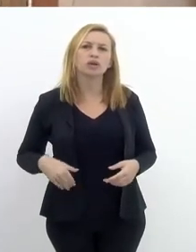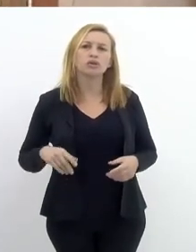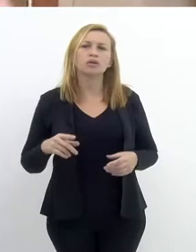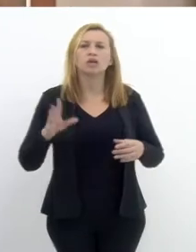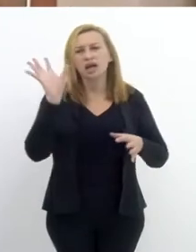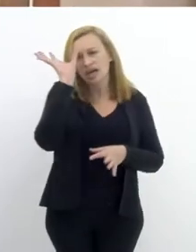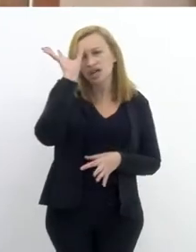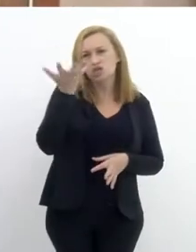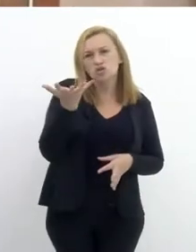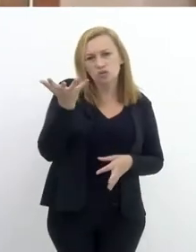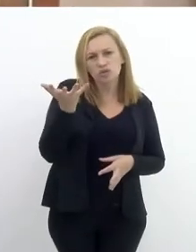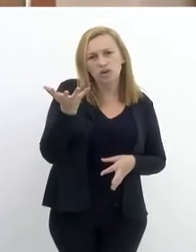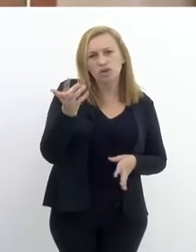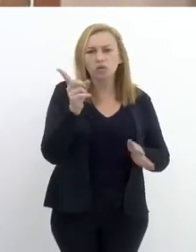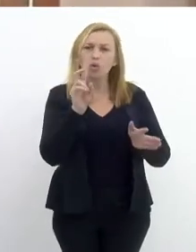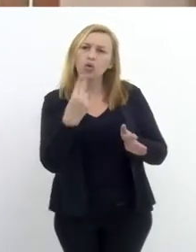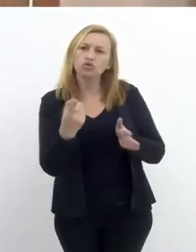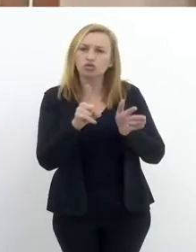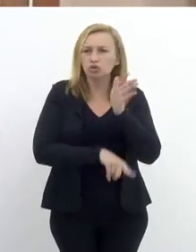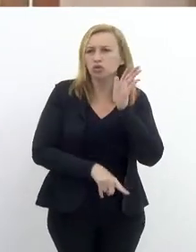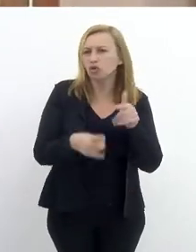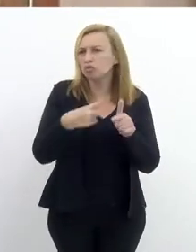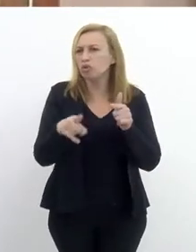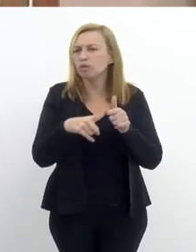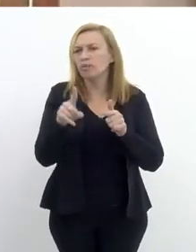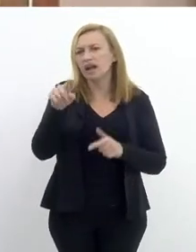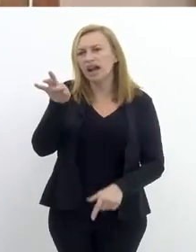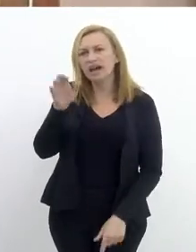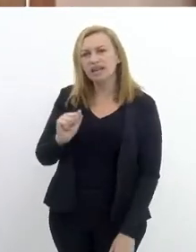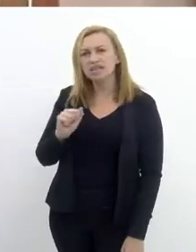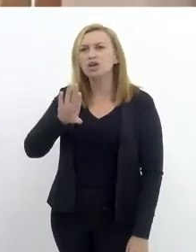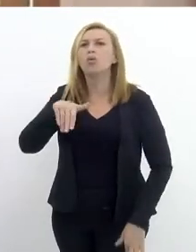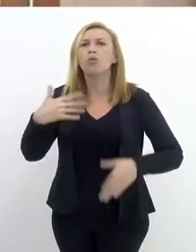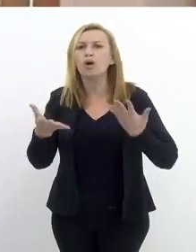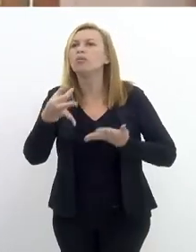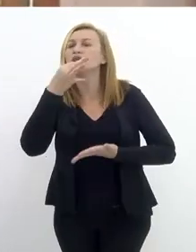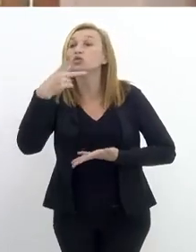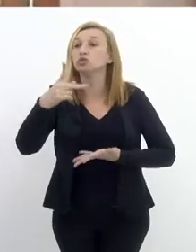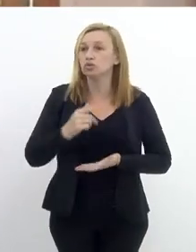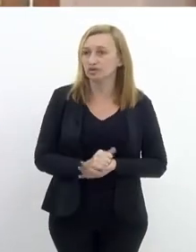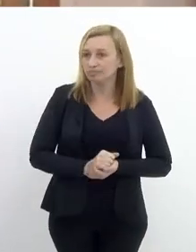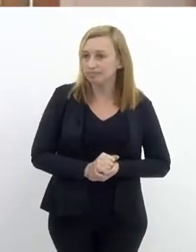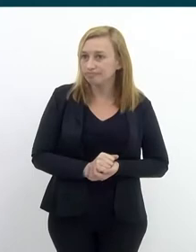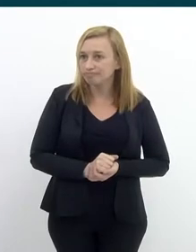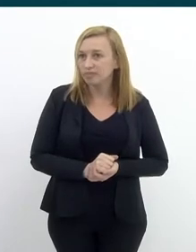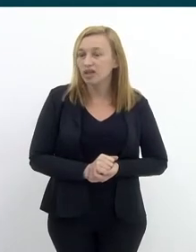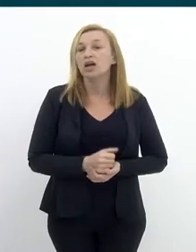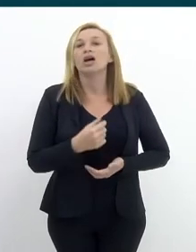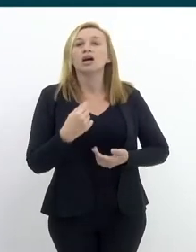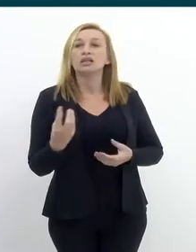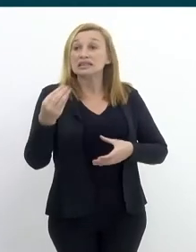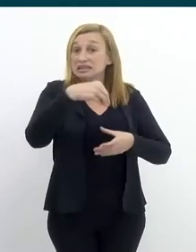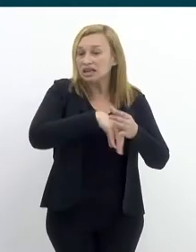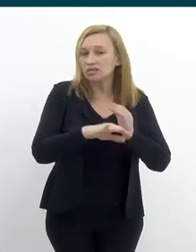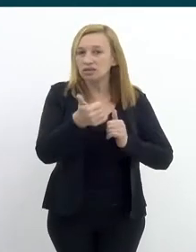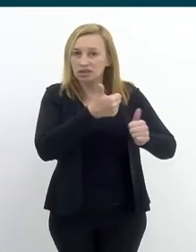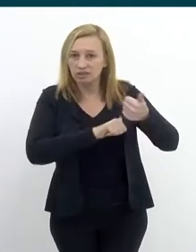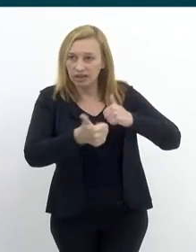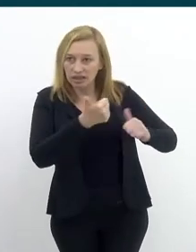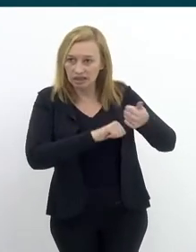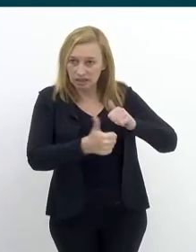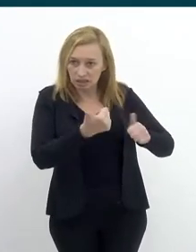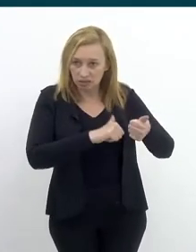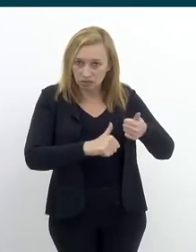para poder amenizar, resolver, enfim, esse problema. Larissa, qual a sua opinião sobre isso? A gente faz,